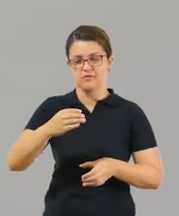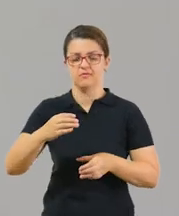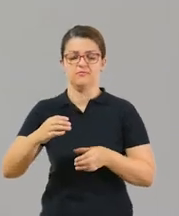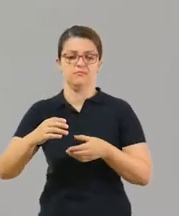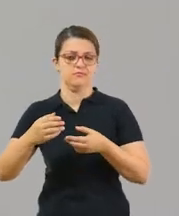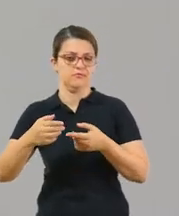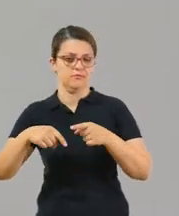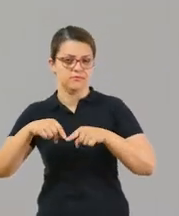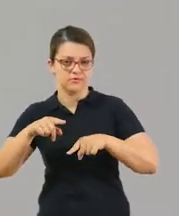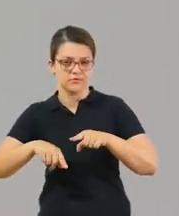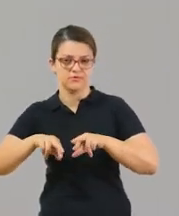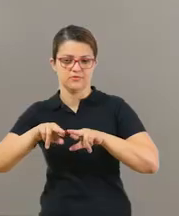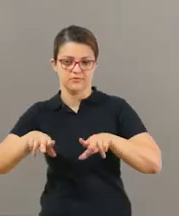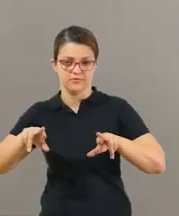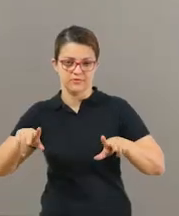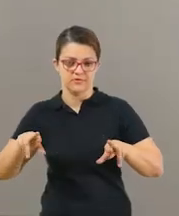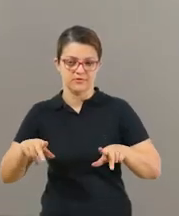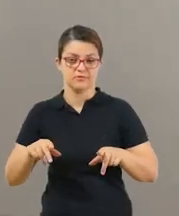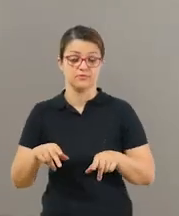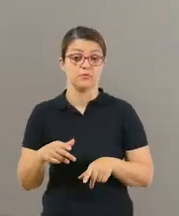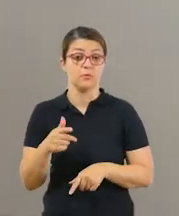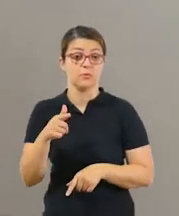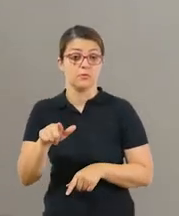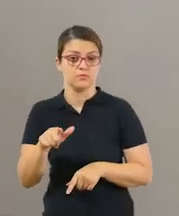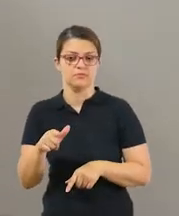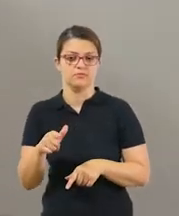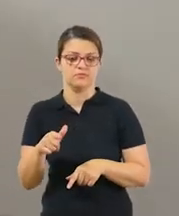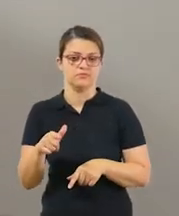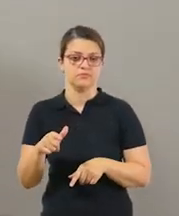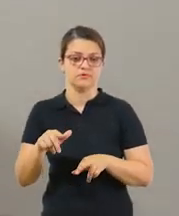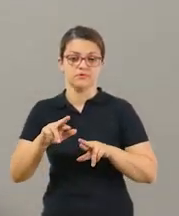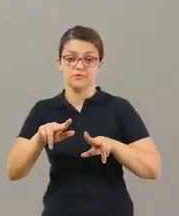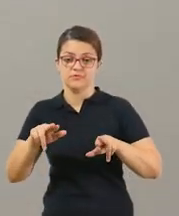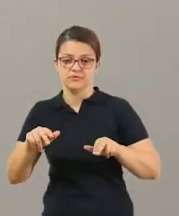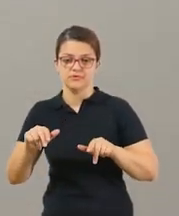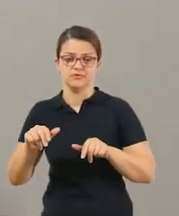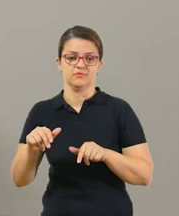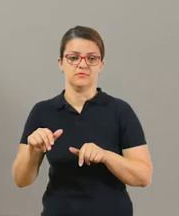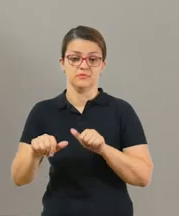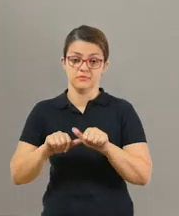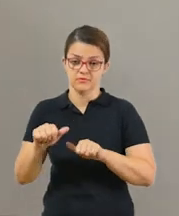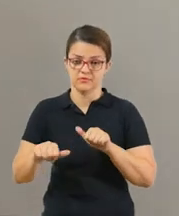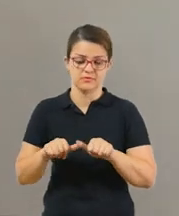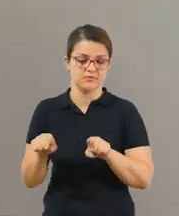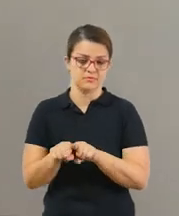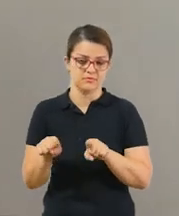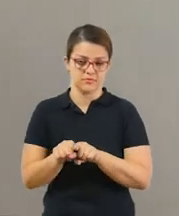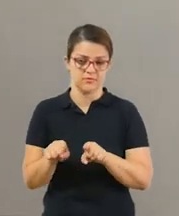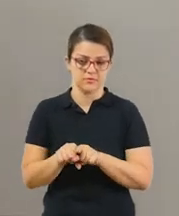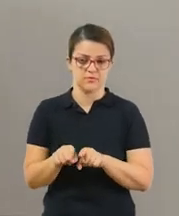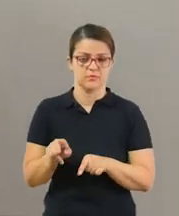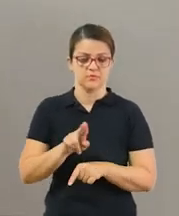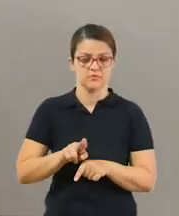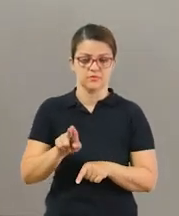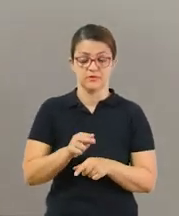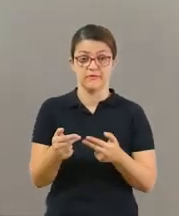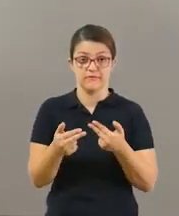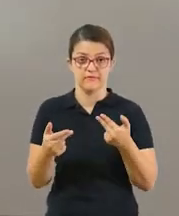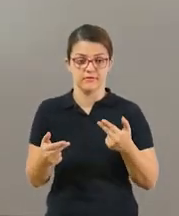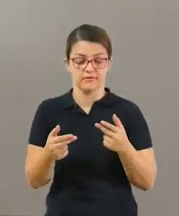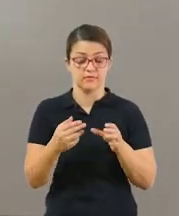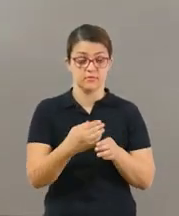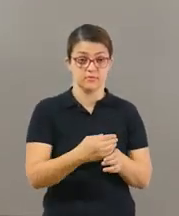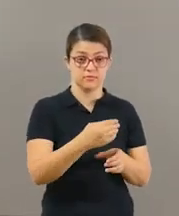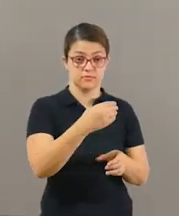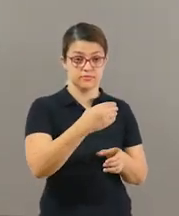derrubar. Tudo bem? Outra variação que eu vou sugerir para vocês, ó. Vocês podem utilizar várias garrafas e colocar